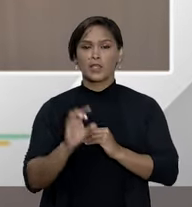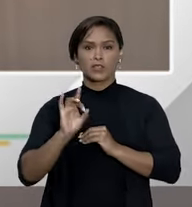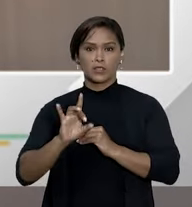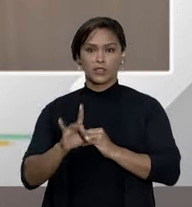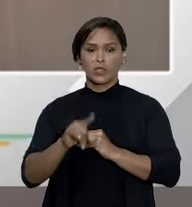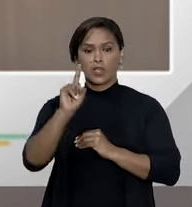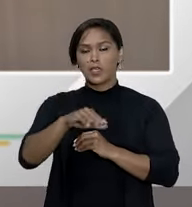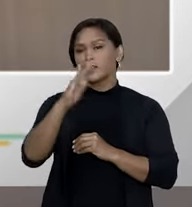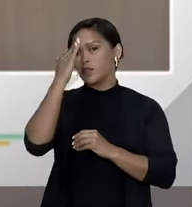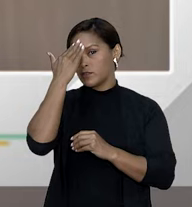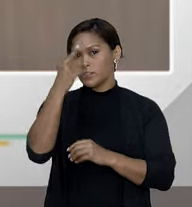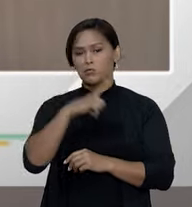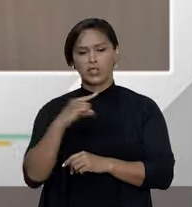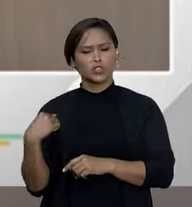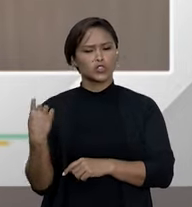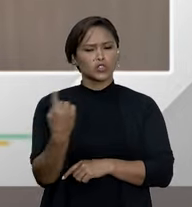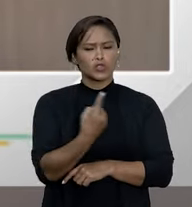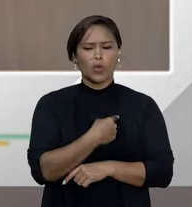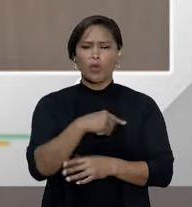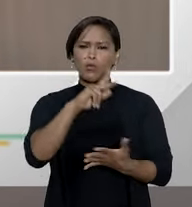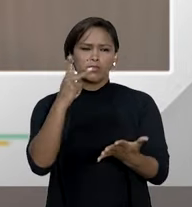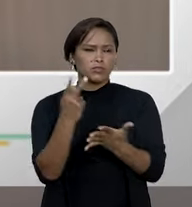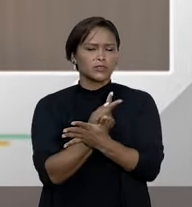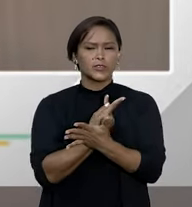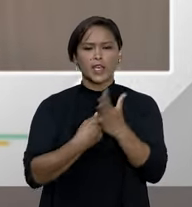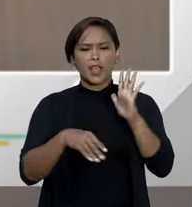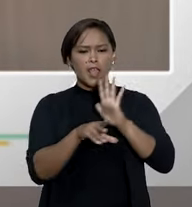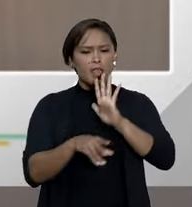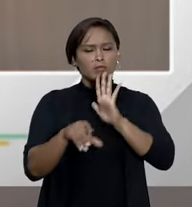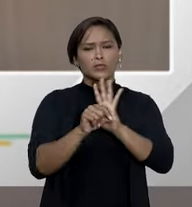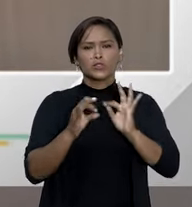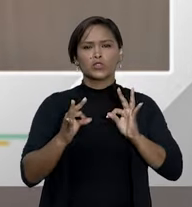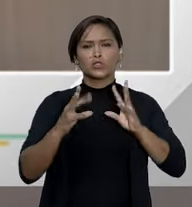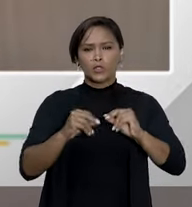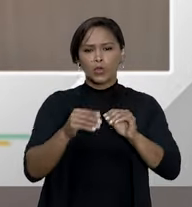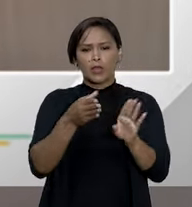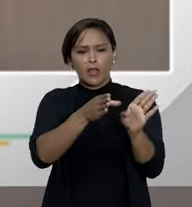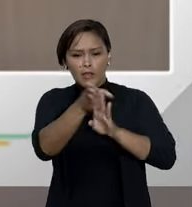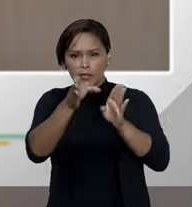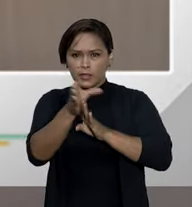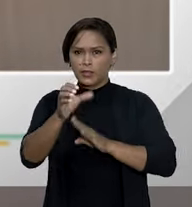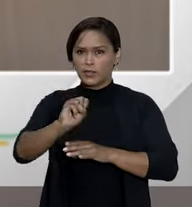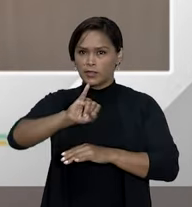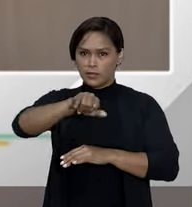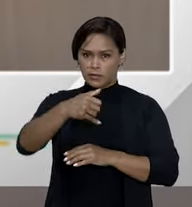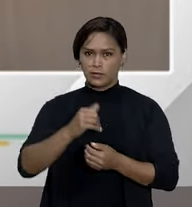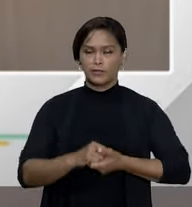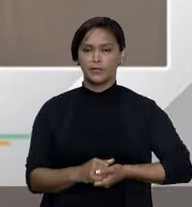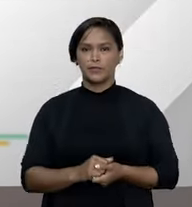Esse é um entendimento que nós temos adotado em seguimento à orientação do Superior Tribunal.